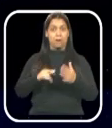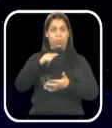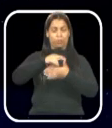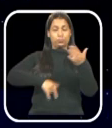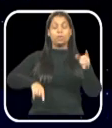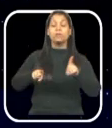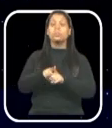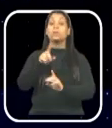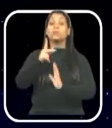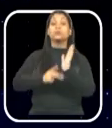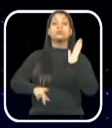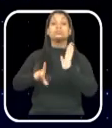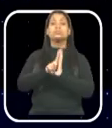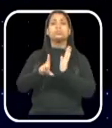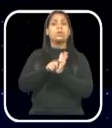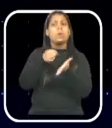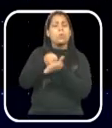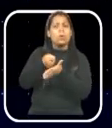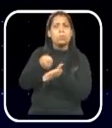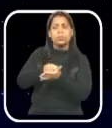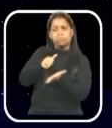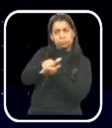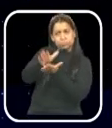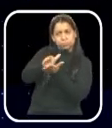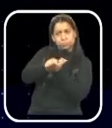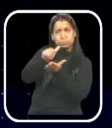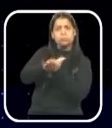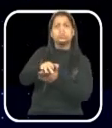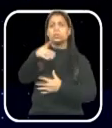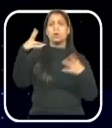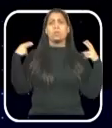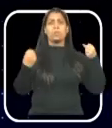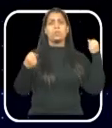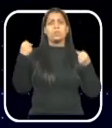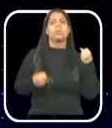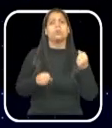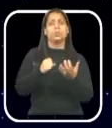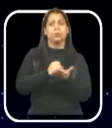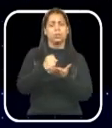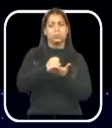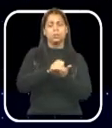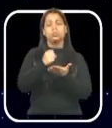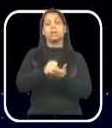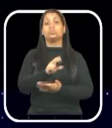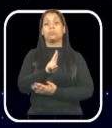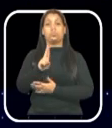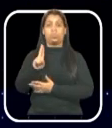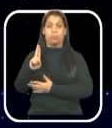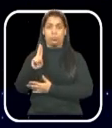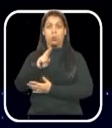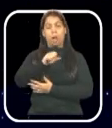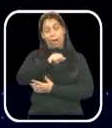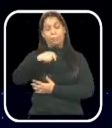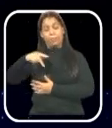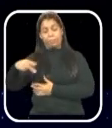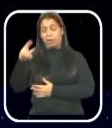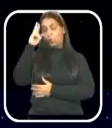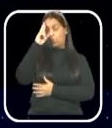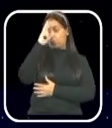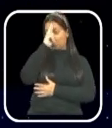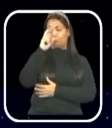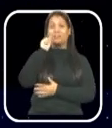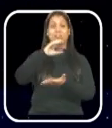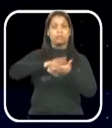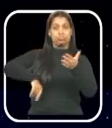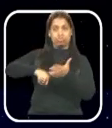e o projeto de lei que obriga a notificação de motoristas cadastrados pelas empresas de transporte por aplicativo nos casos de